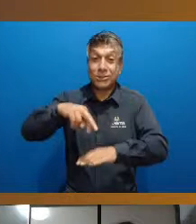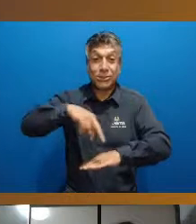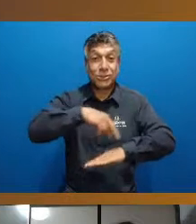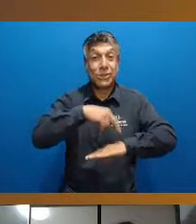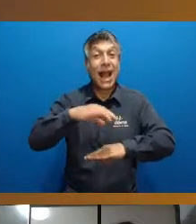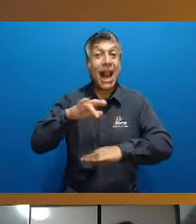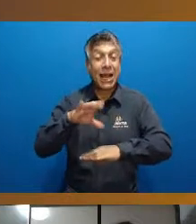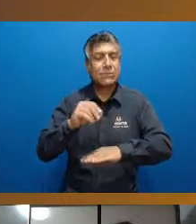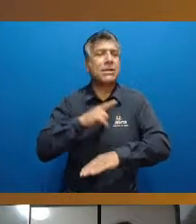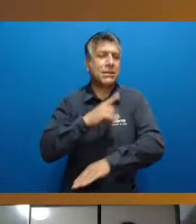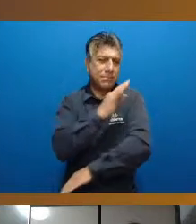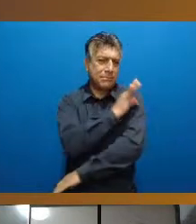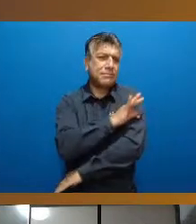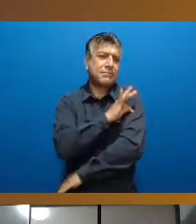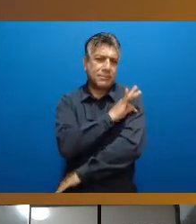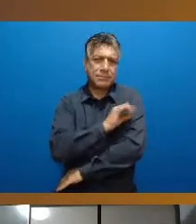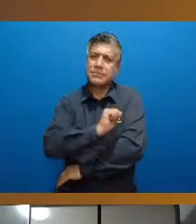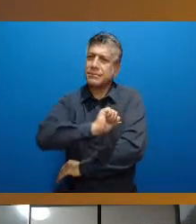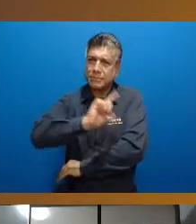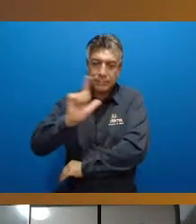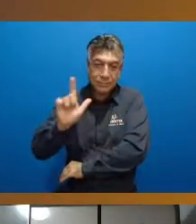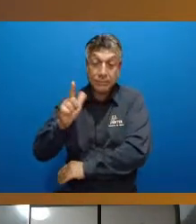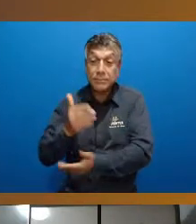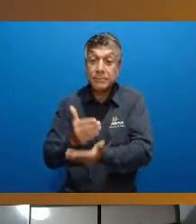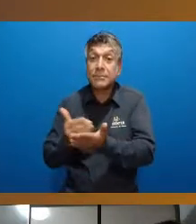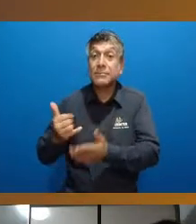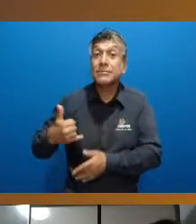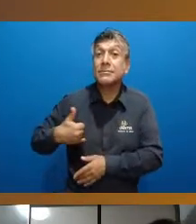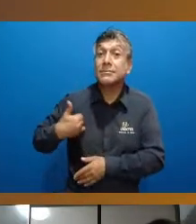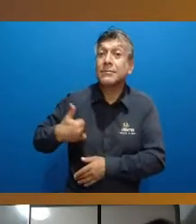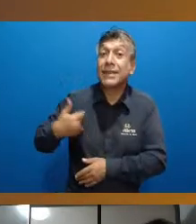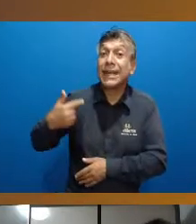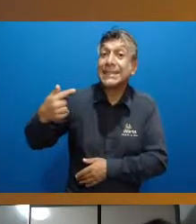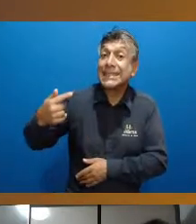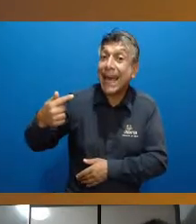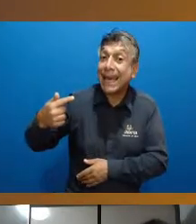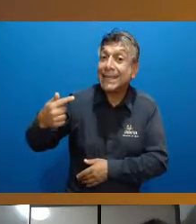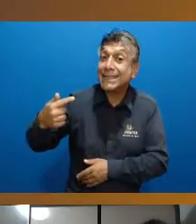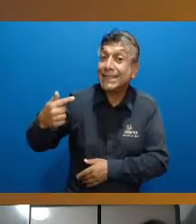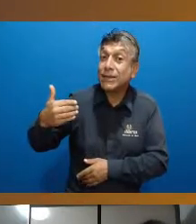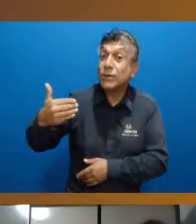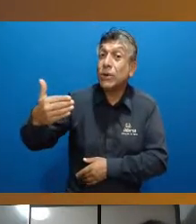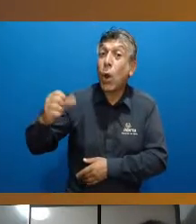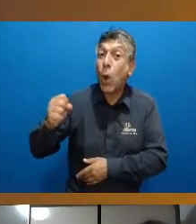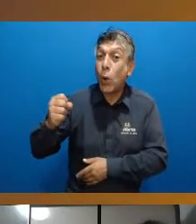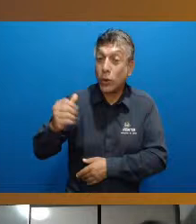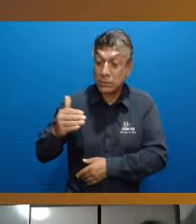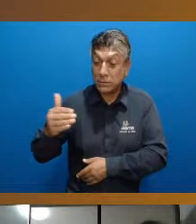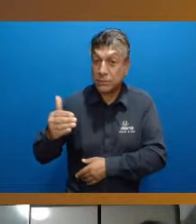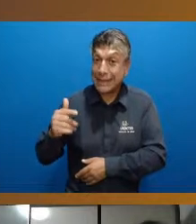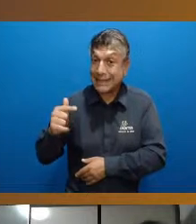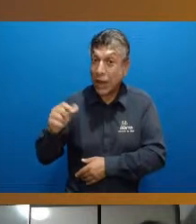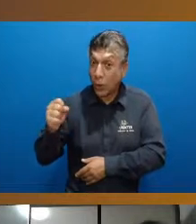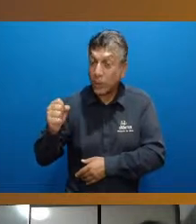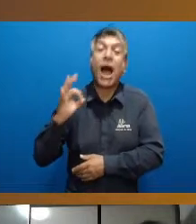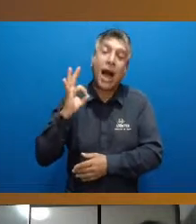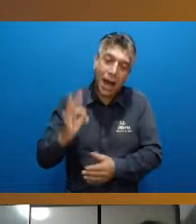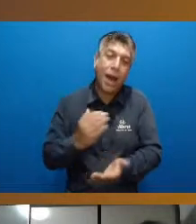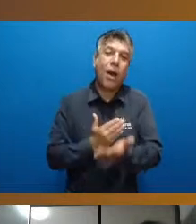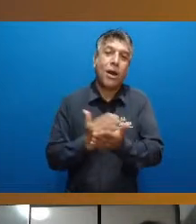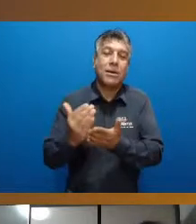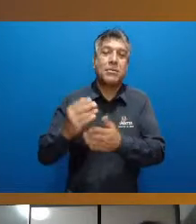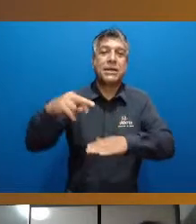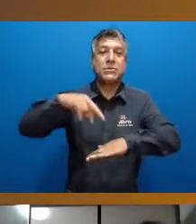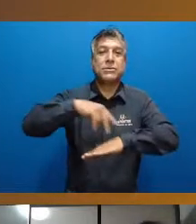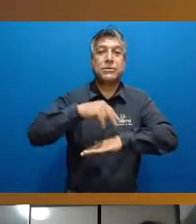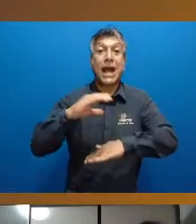técnicas especificamente iniciam a partir de 7 8 anos então a partir de 7 8 anos é que a criança